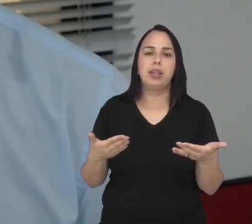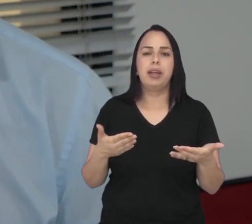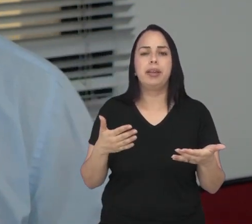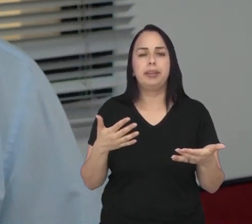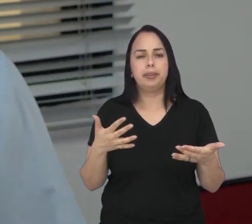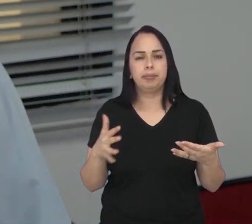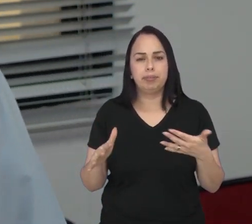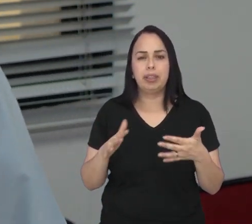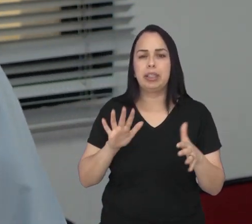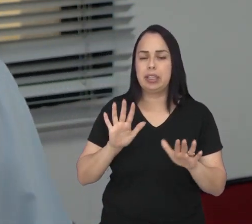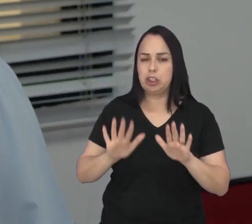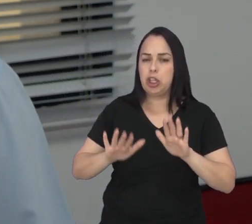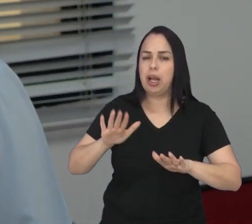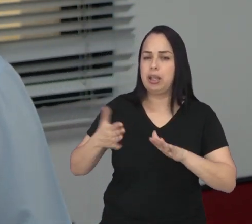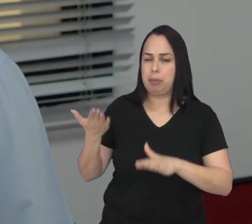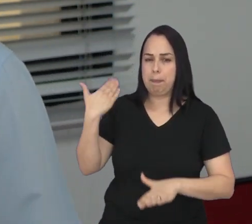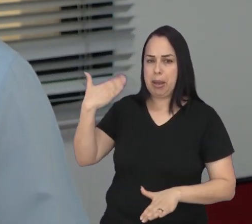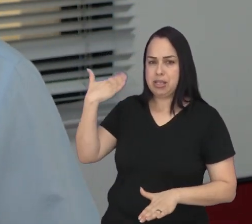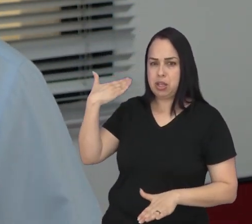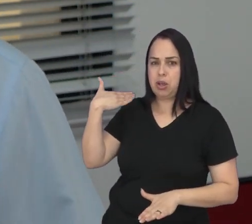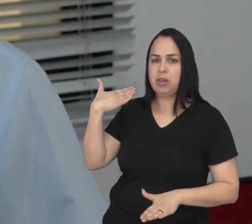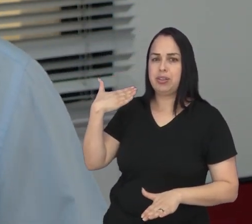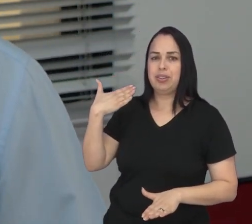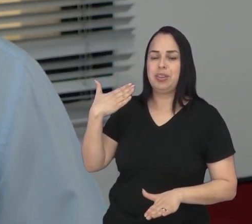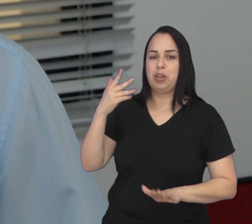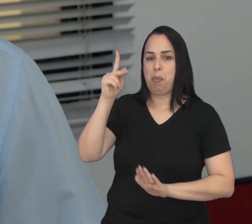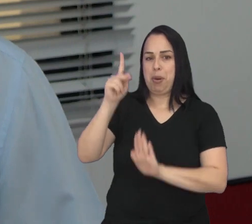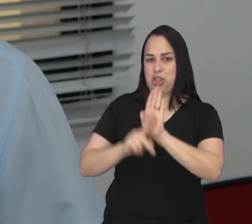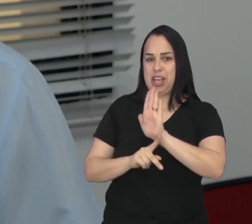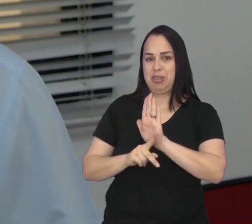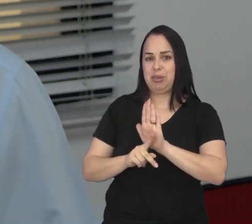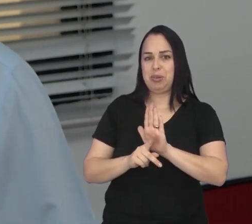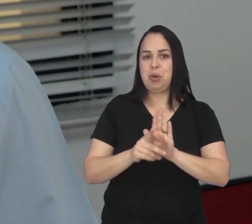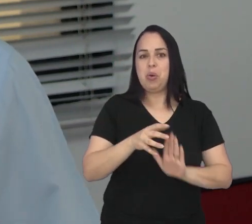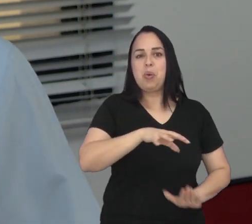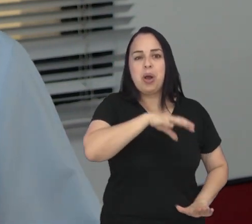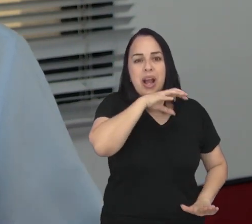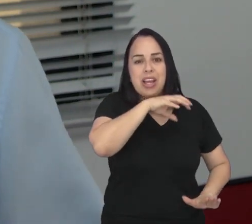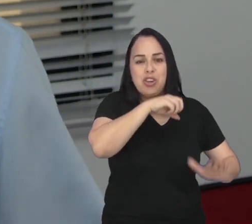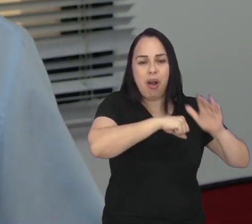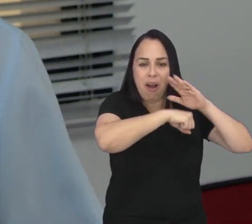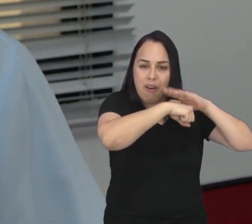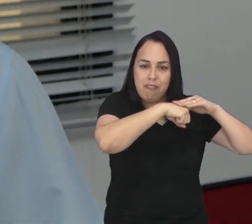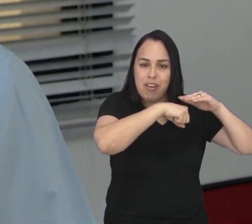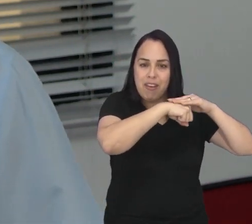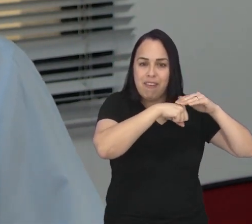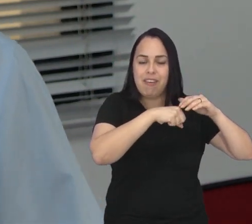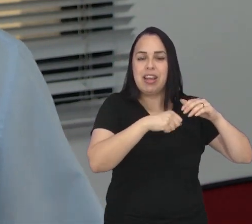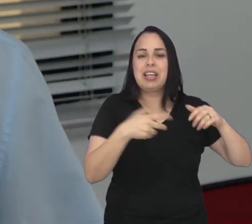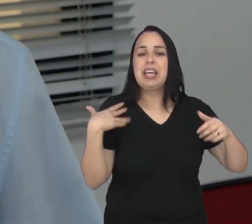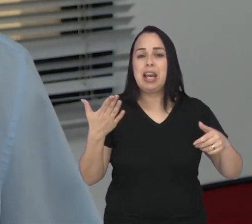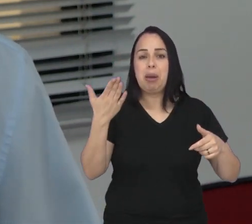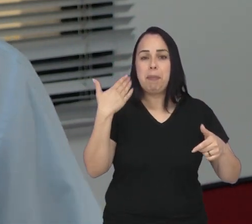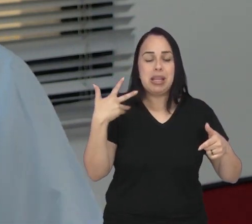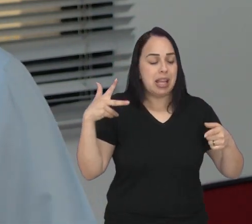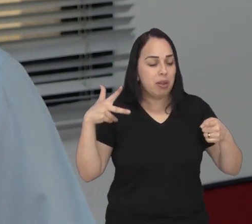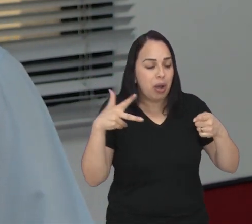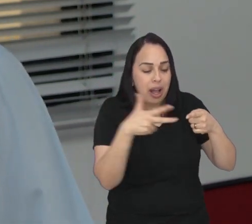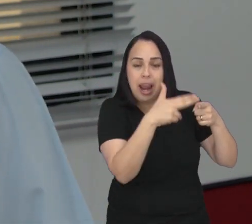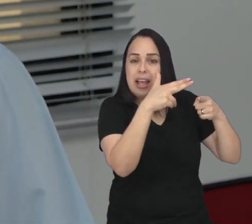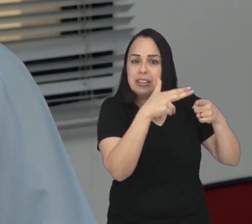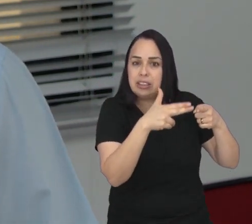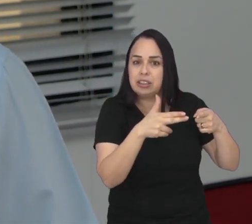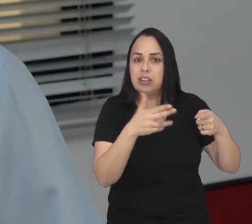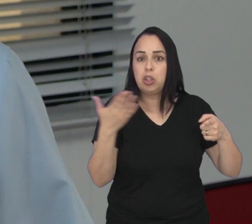a nossa cidade, depois que foi criado o meu pet feliz, as castações na cidade, isso não tinha, isso começou